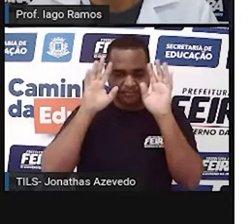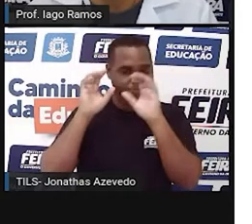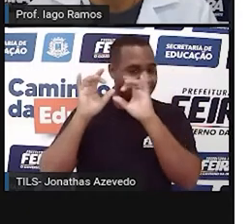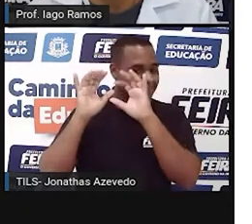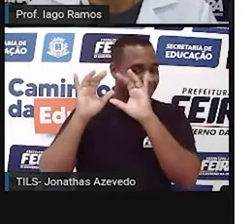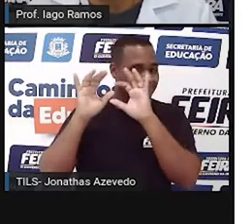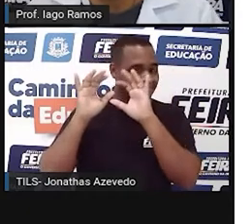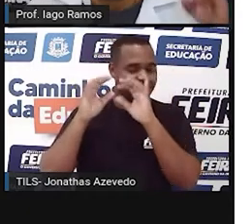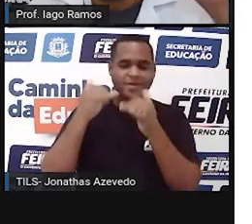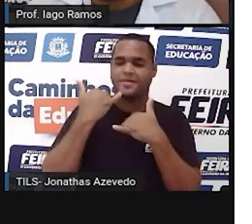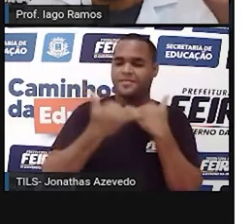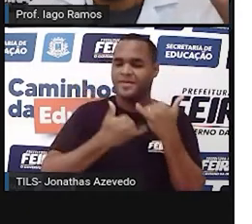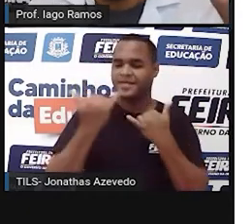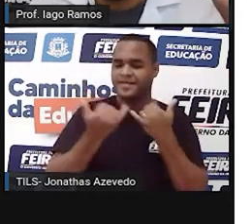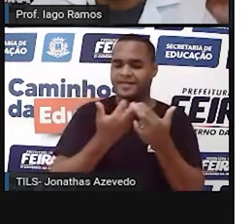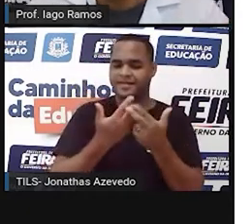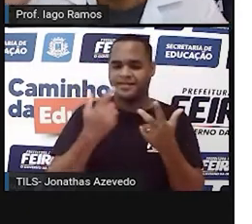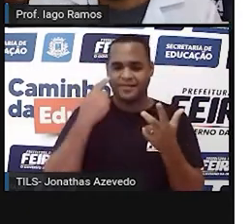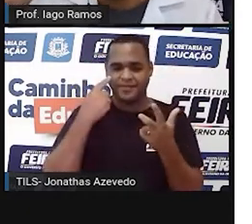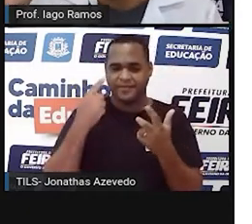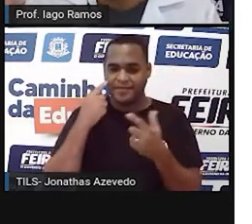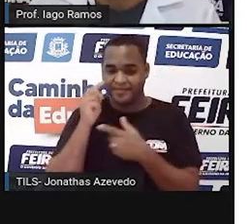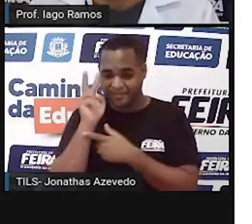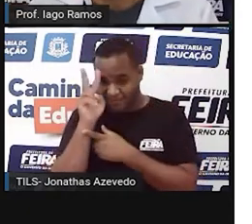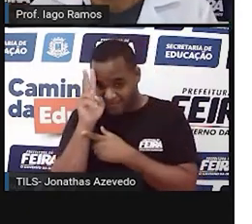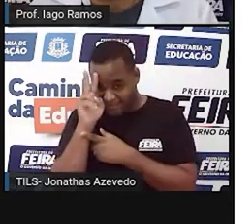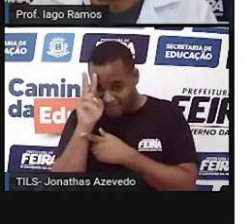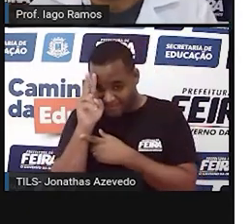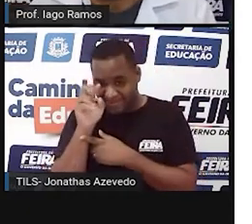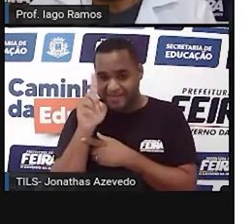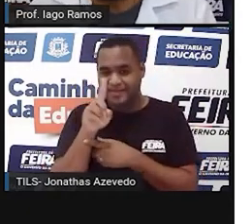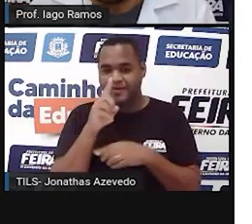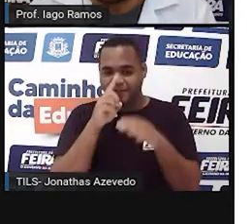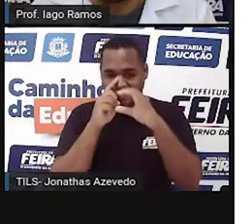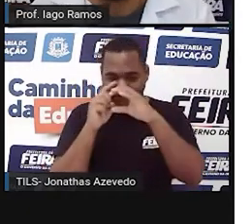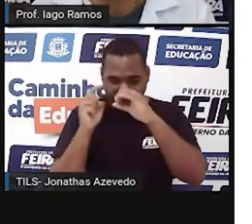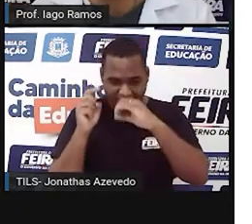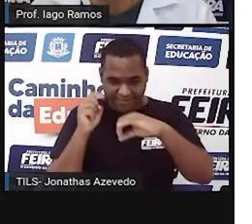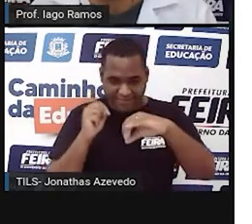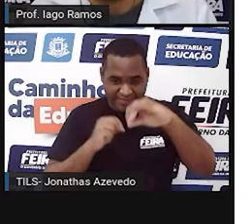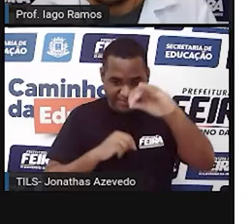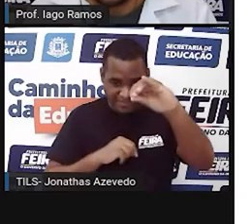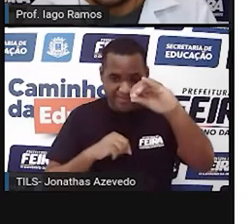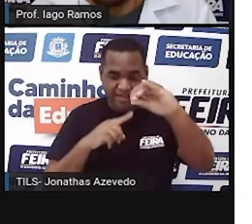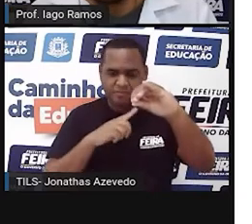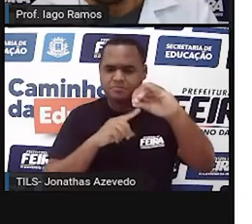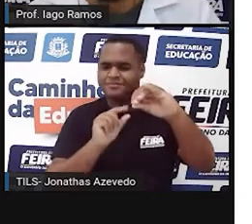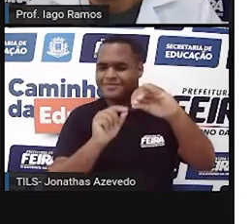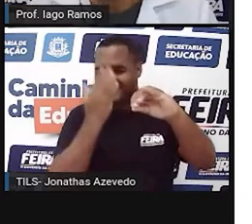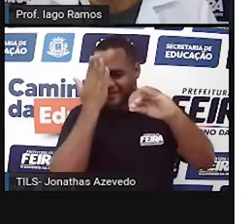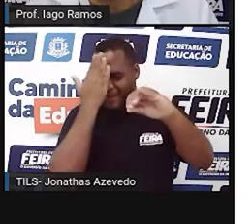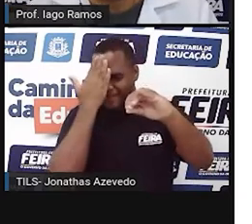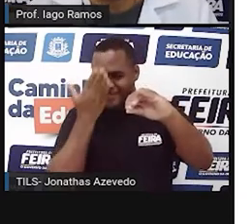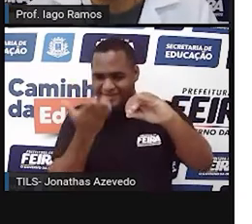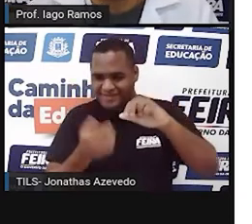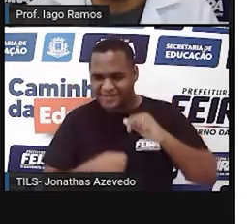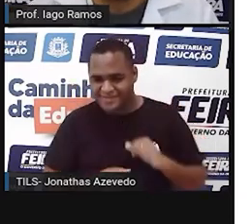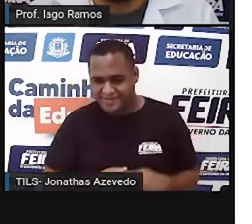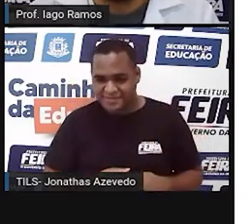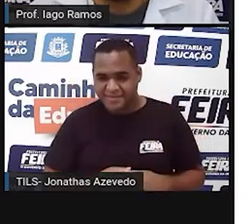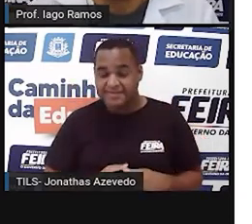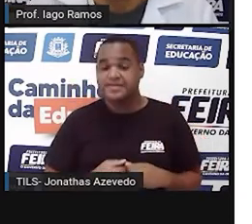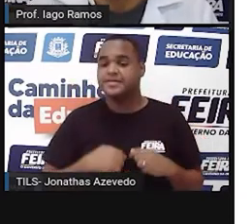Fazendo uma brincadeirinha com a formiguinha e o elefante. Você lembra disso? Pois bem, né? Depois,